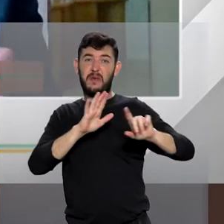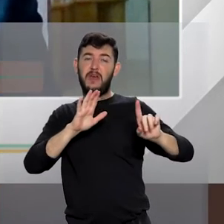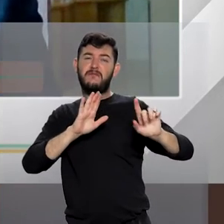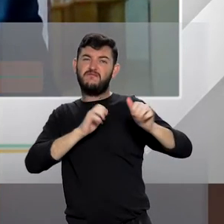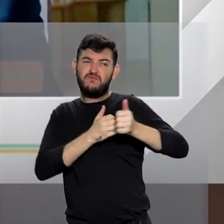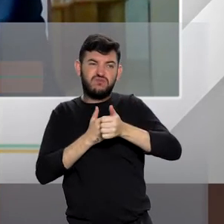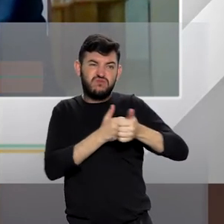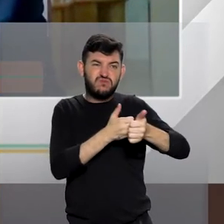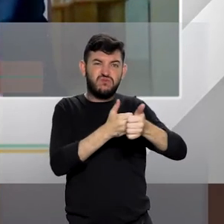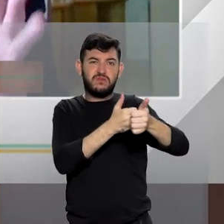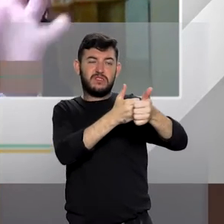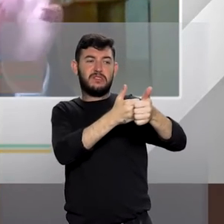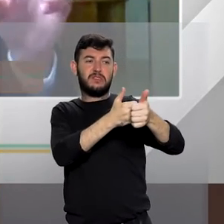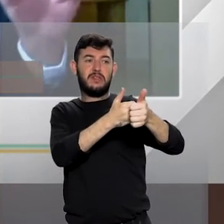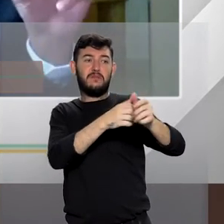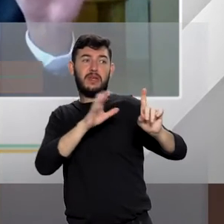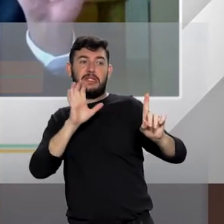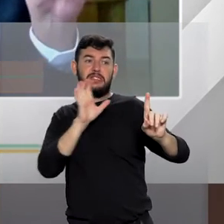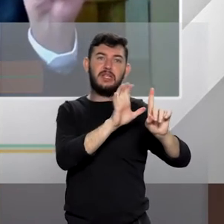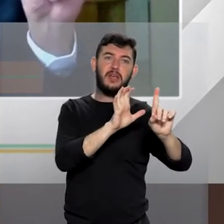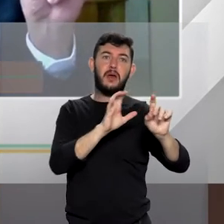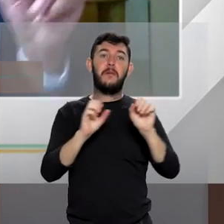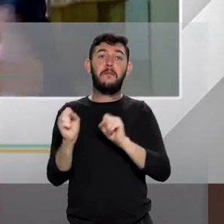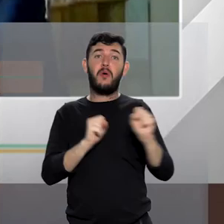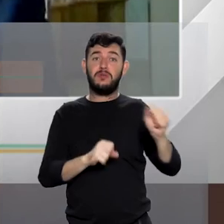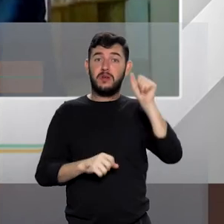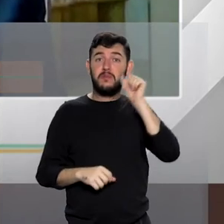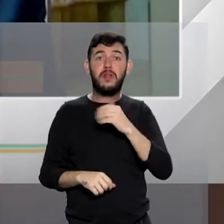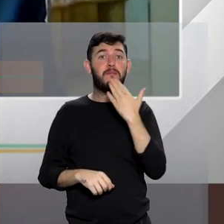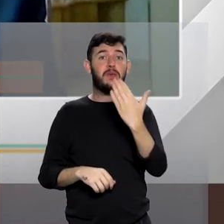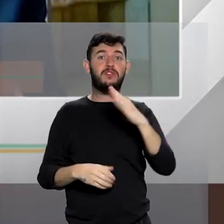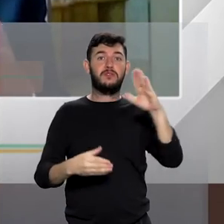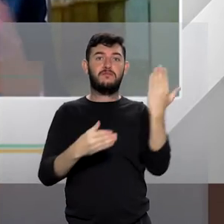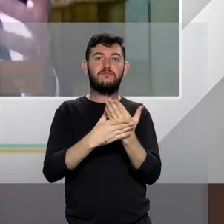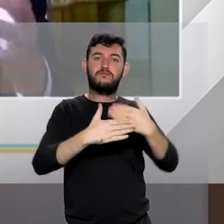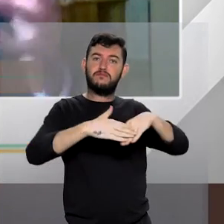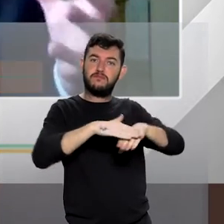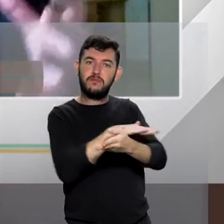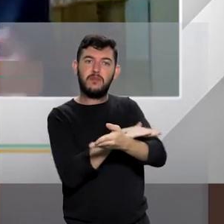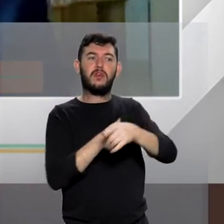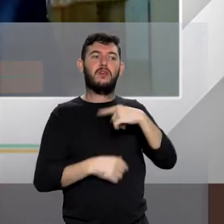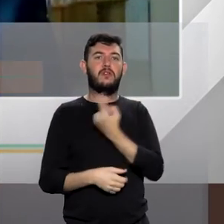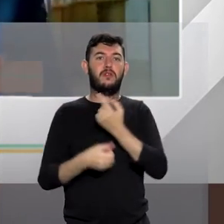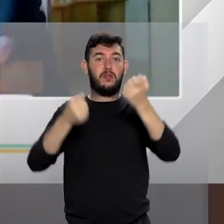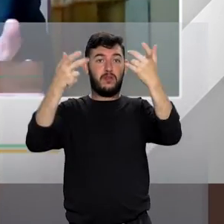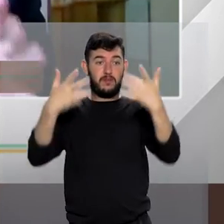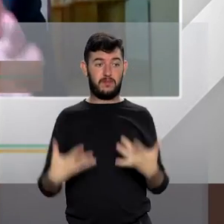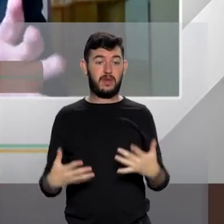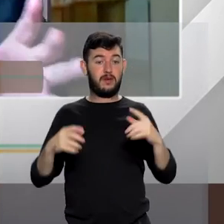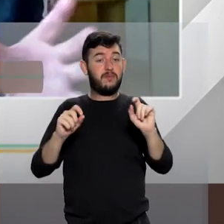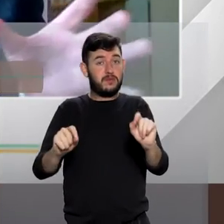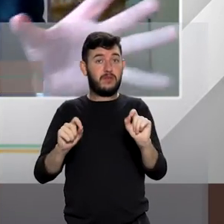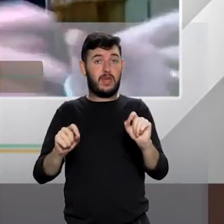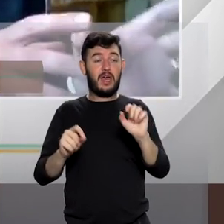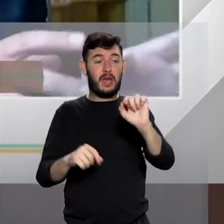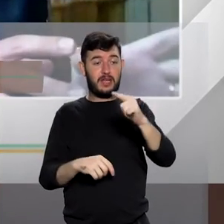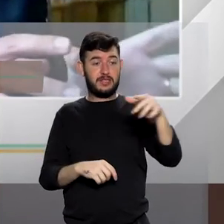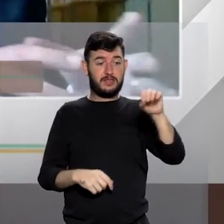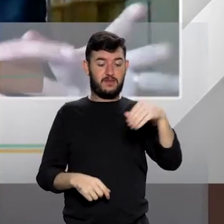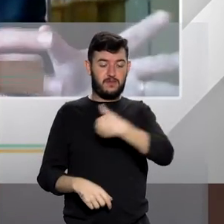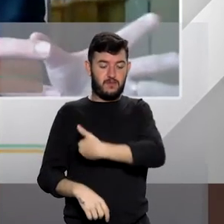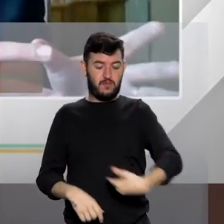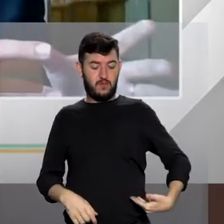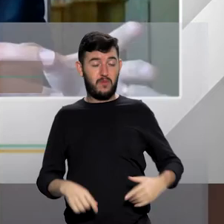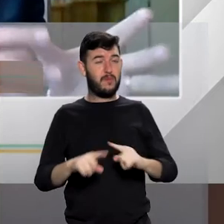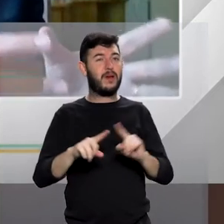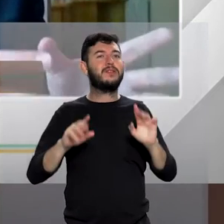peça para arquivar. São aquilo que nós chamamos de ação penal pública condicionada à representação do juridiquês, e também tirou